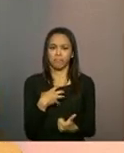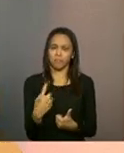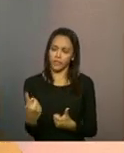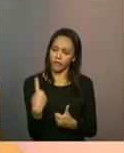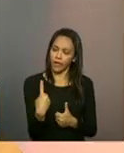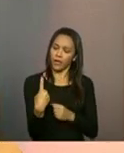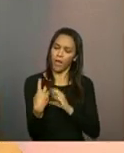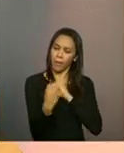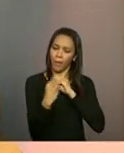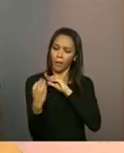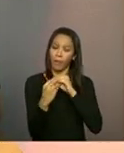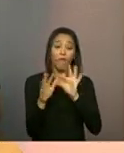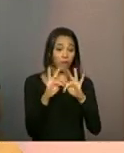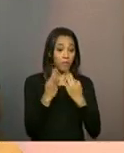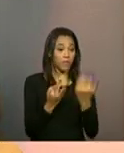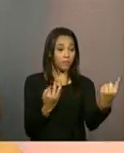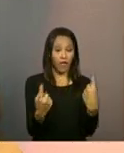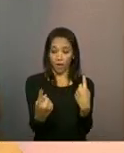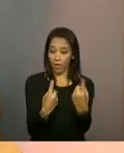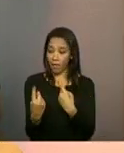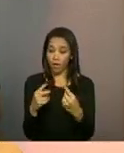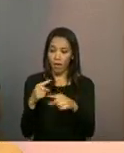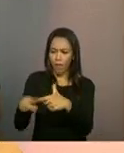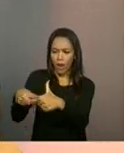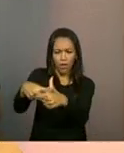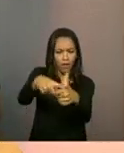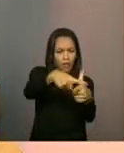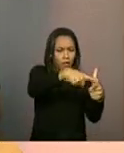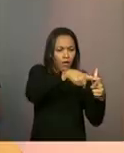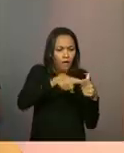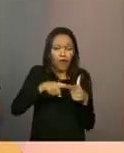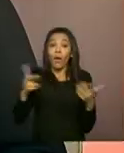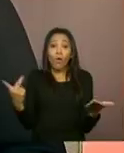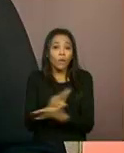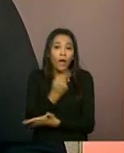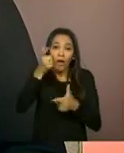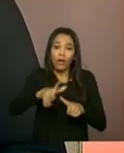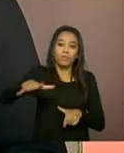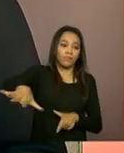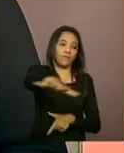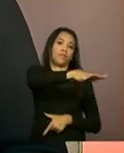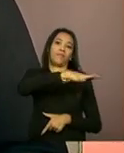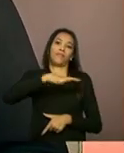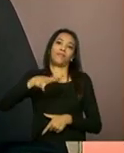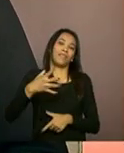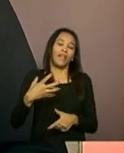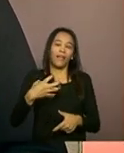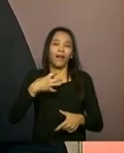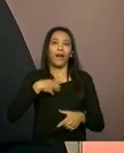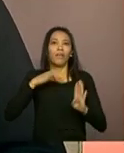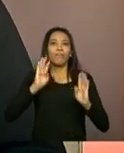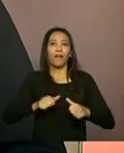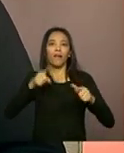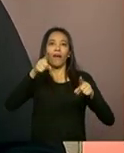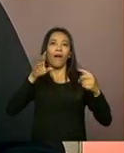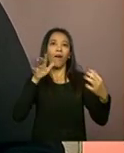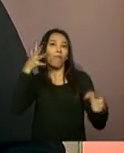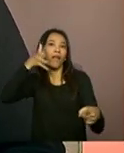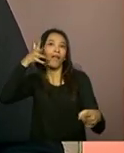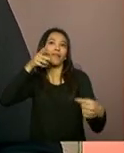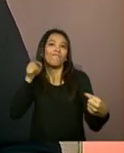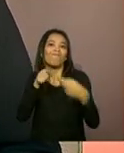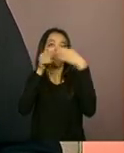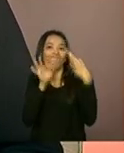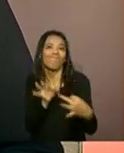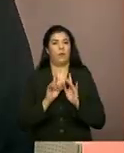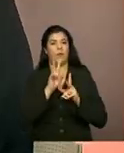discutir com outras famílias as questões que são comuns naquele território. E ela se sentir contemplada é a melhor forma dela ser mobilizada,